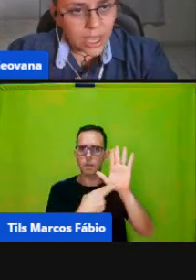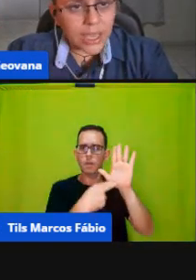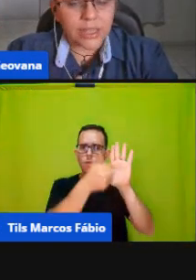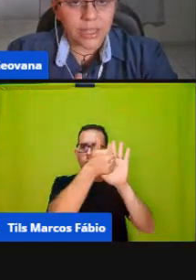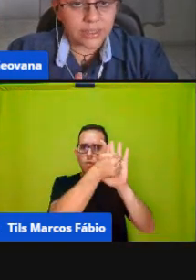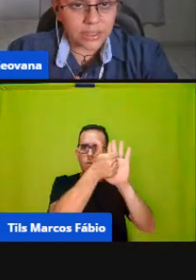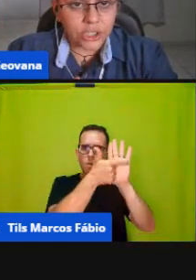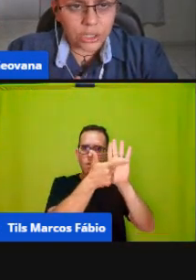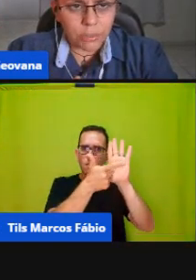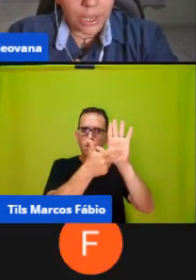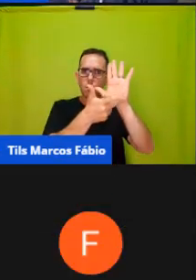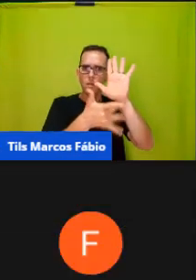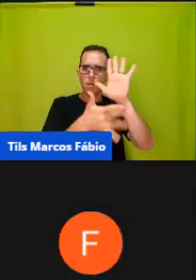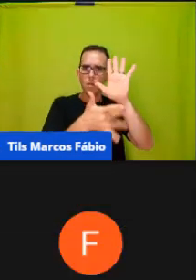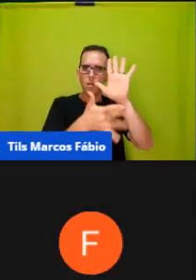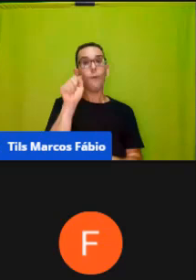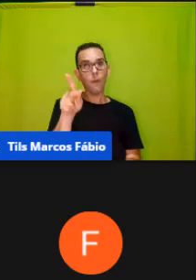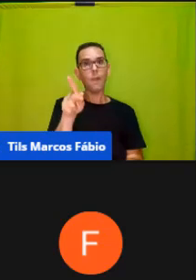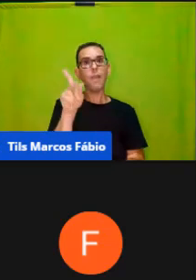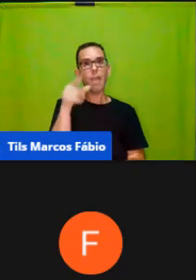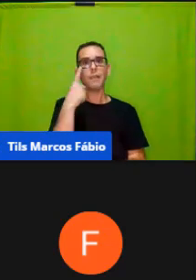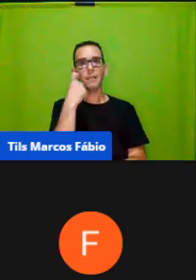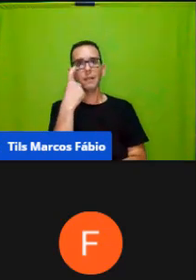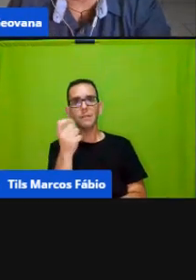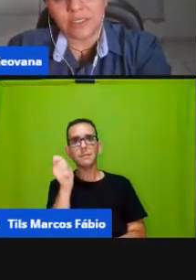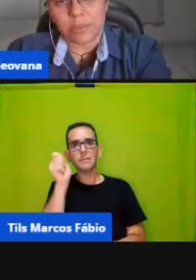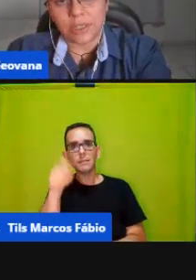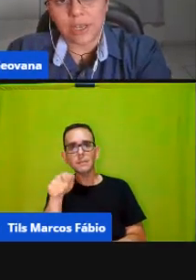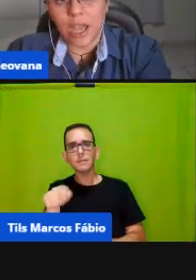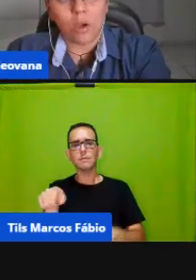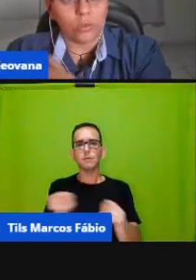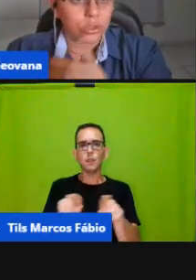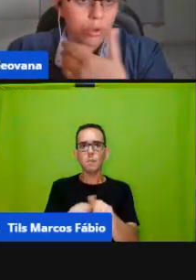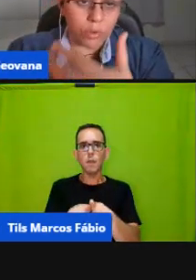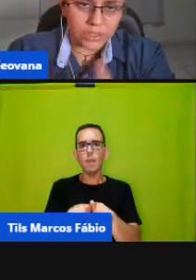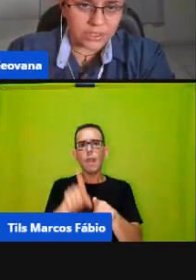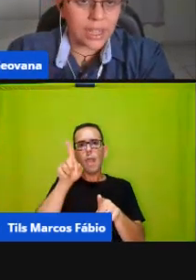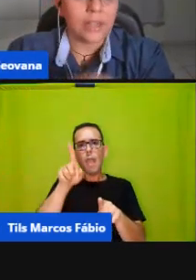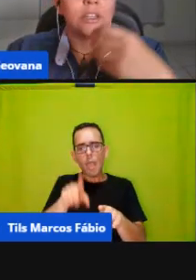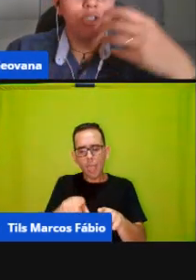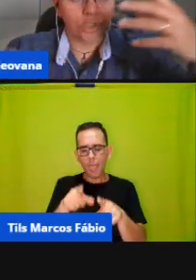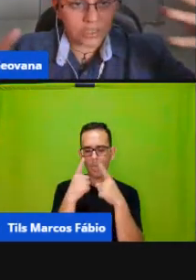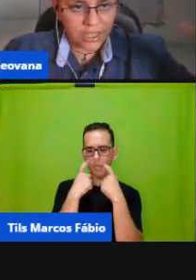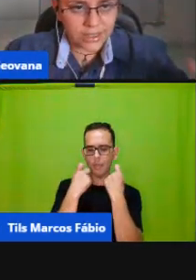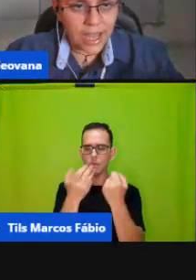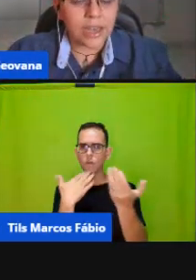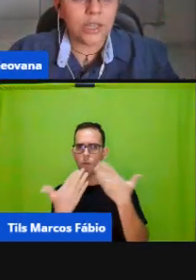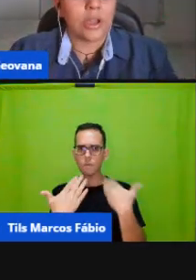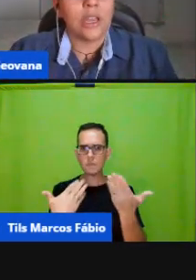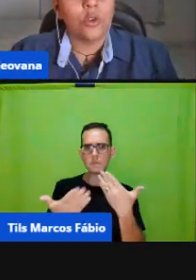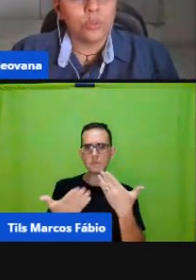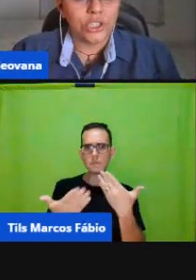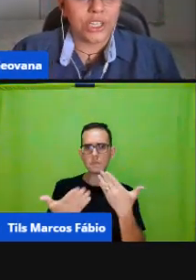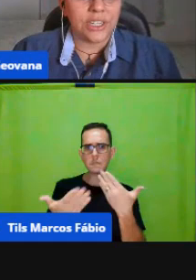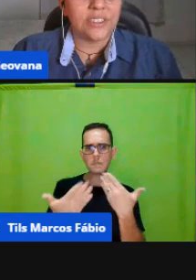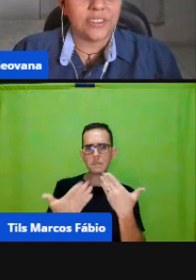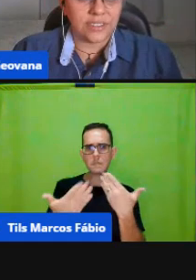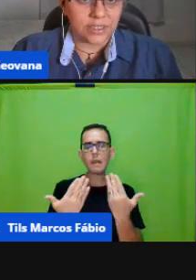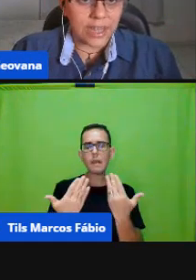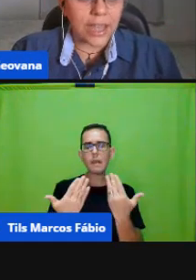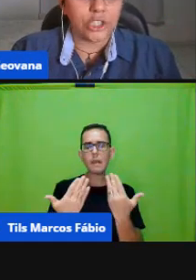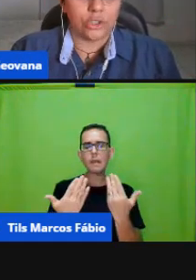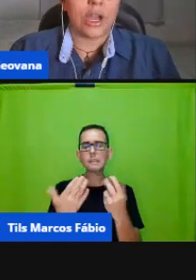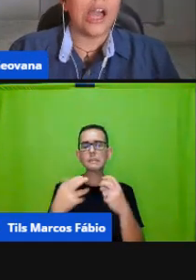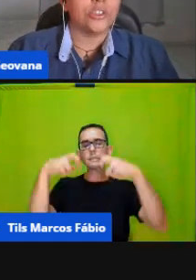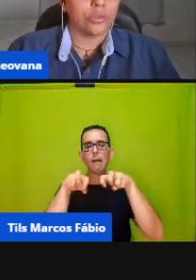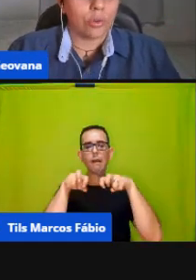ok é interessante também às vezes preciso utilizar desse material só conversar só sentar ali com aquele grupo de crianças